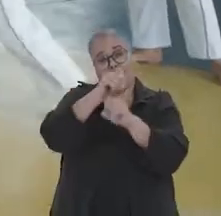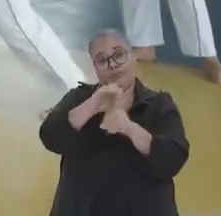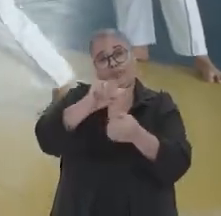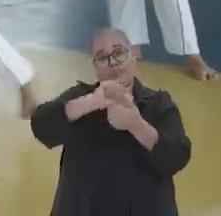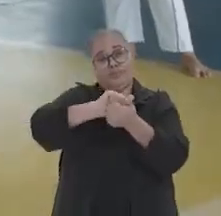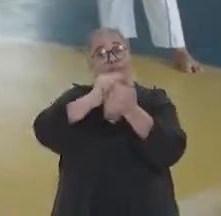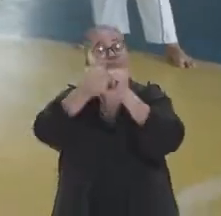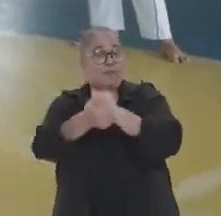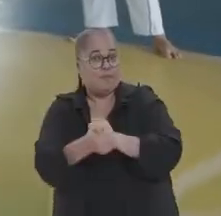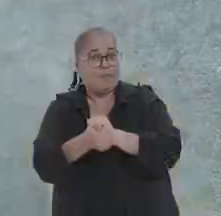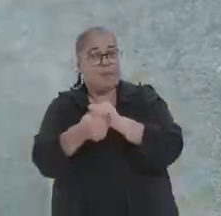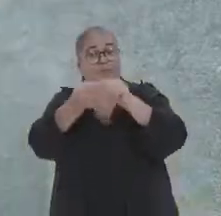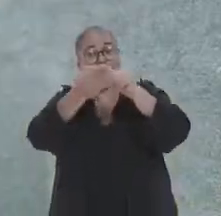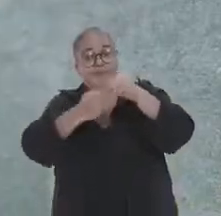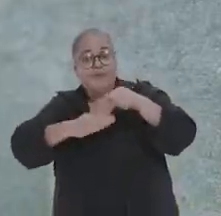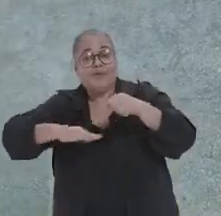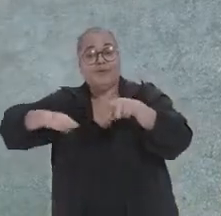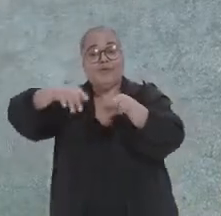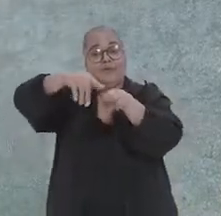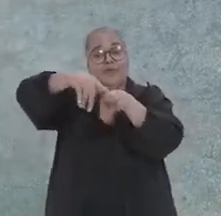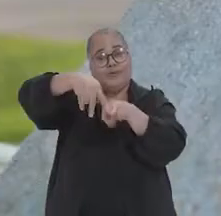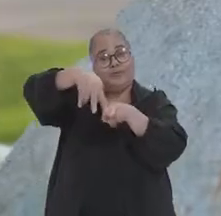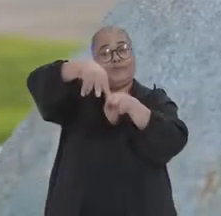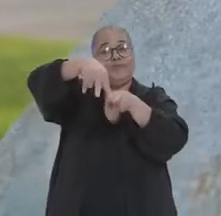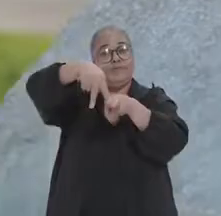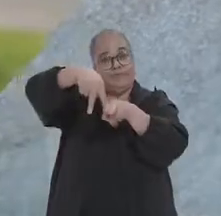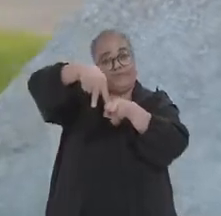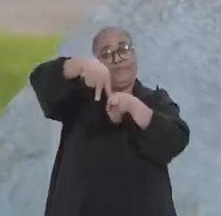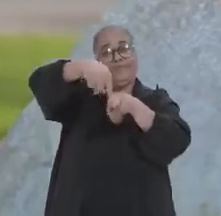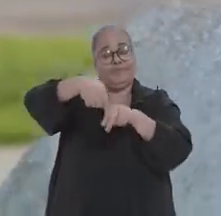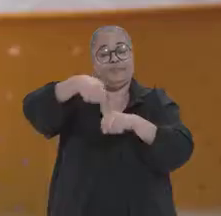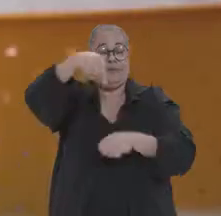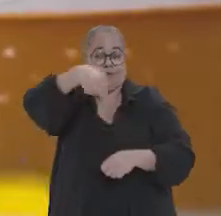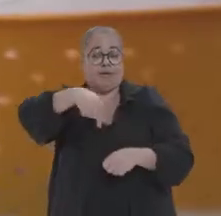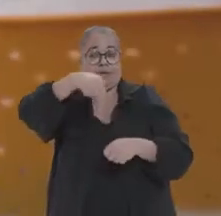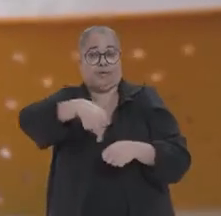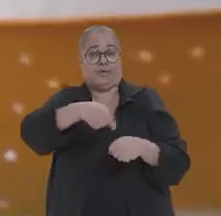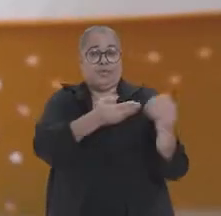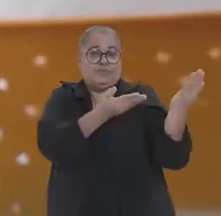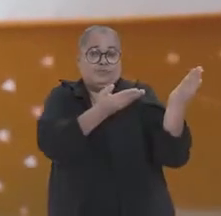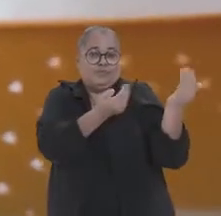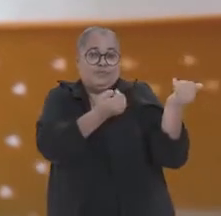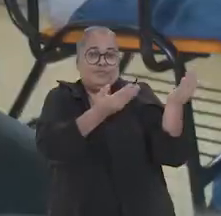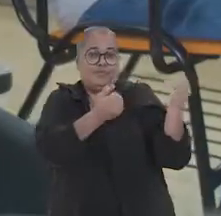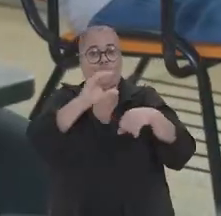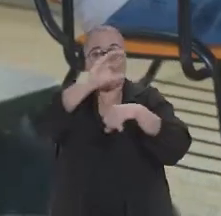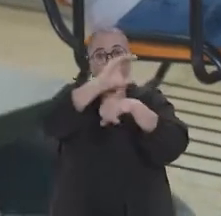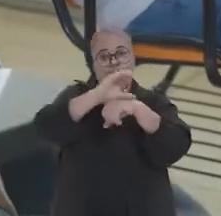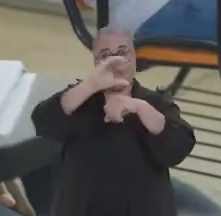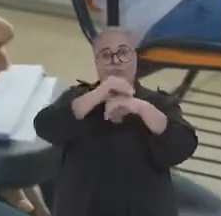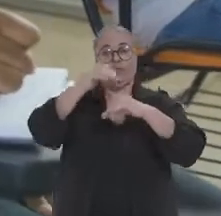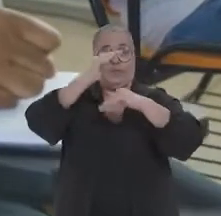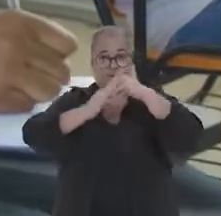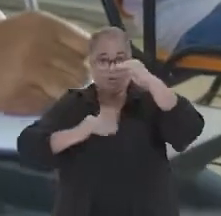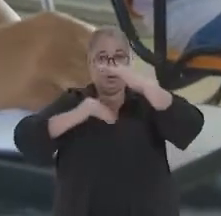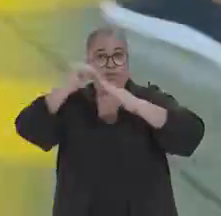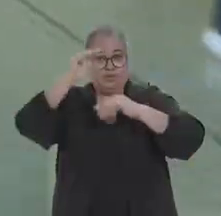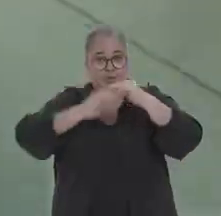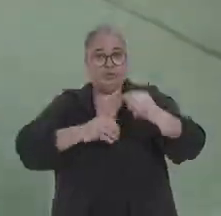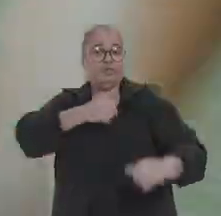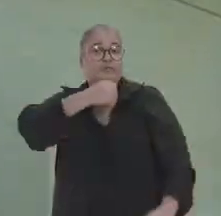educacionais e esportivas, inclusive com pista de skate. Aqui, nossa juventude terá cursos